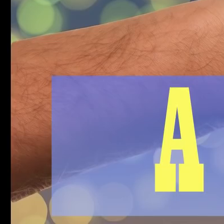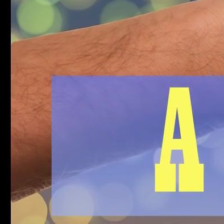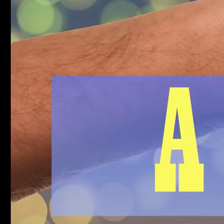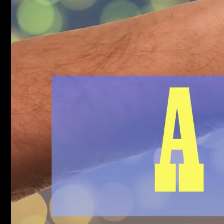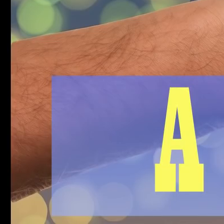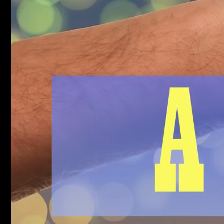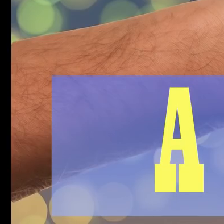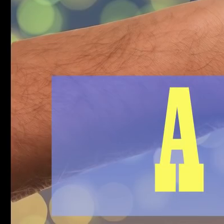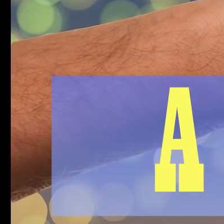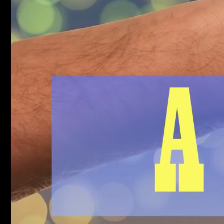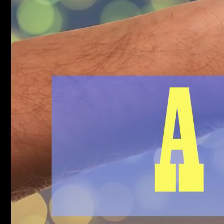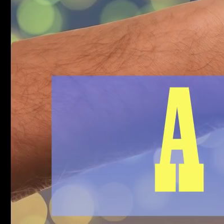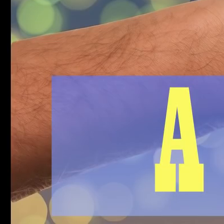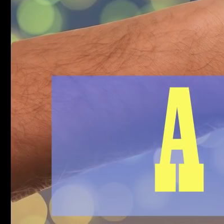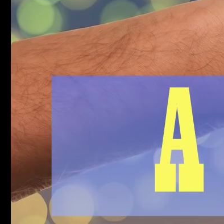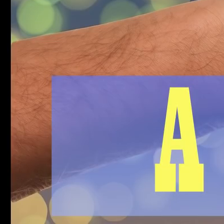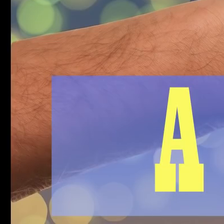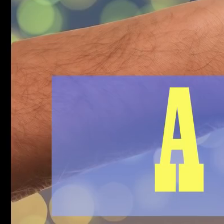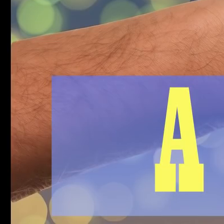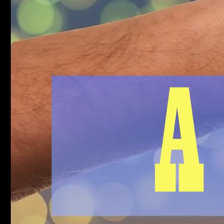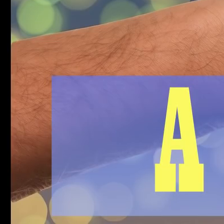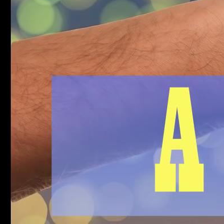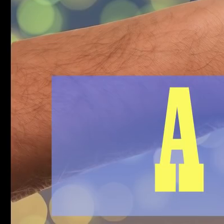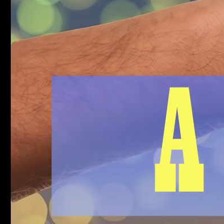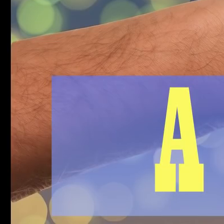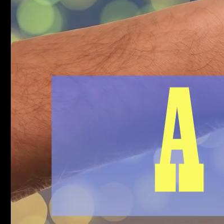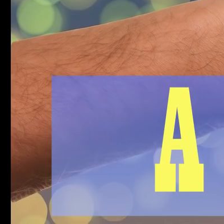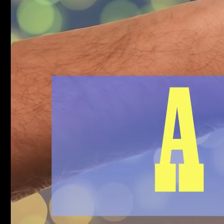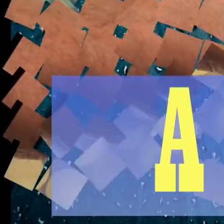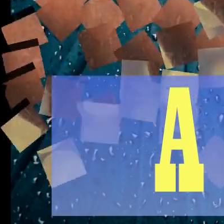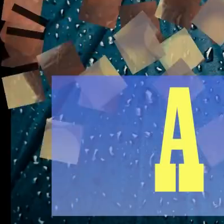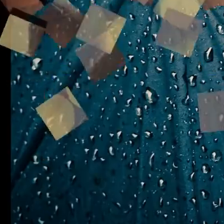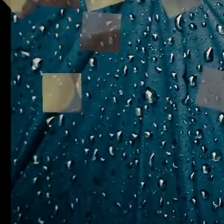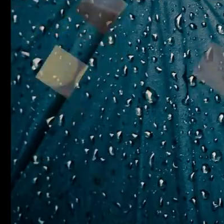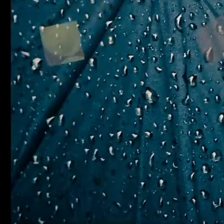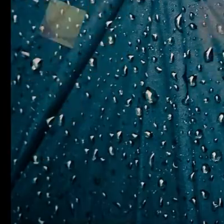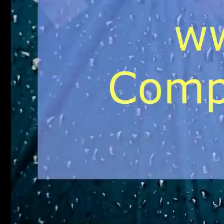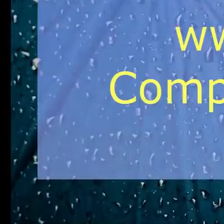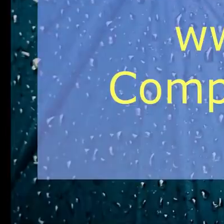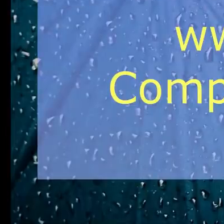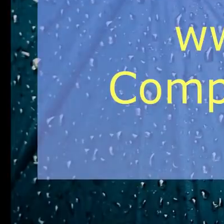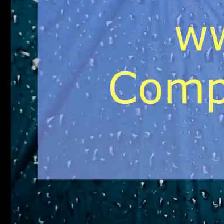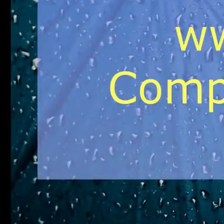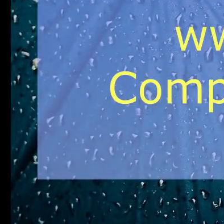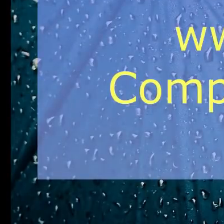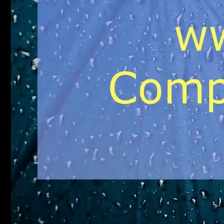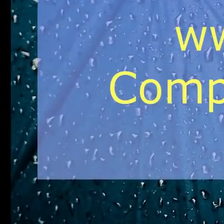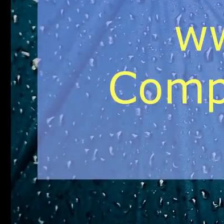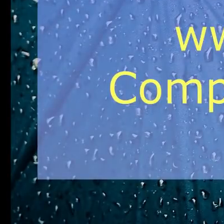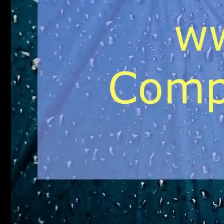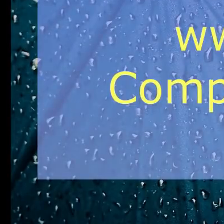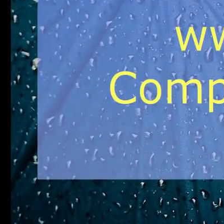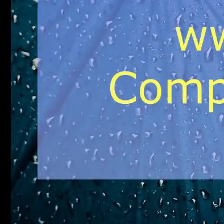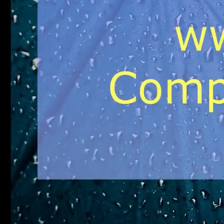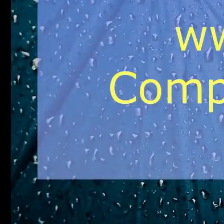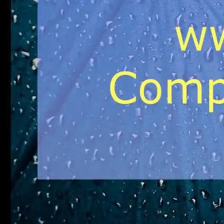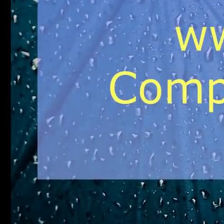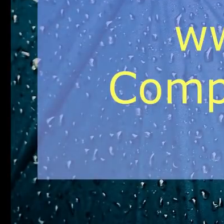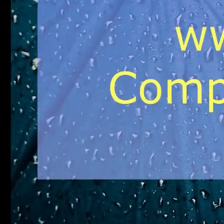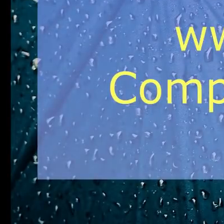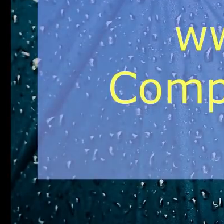Te arengheira, te